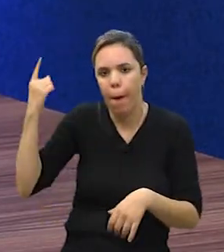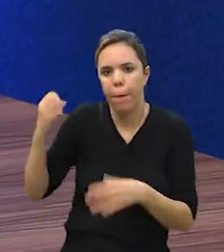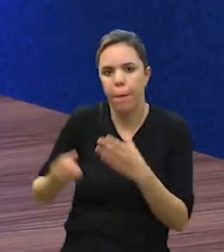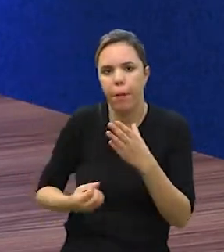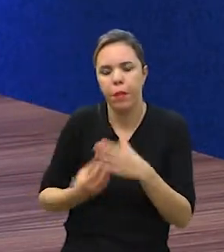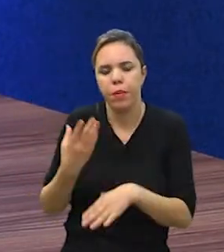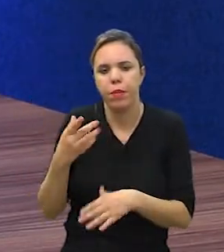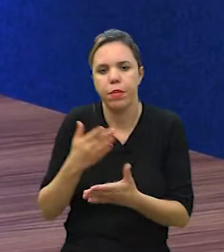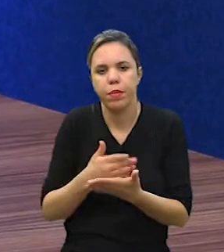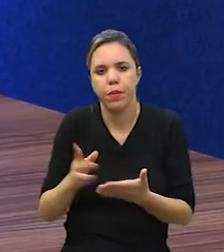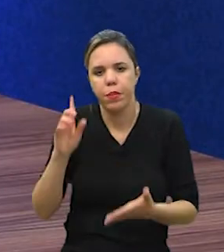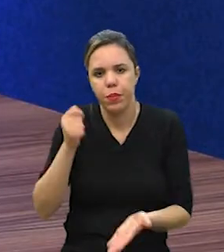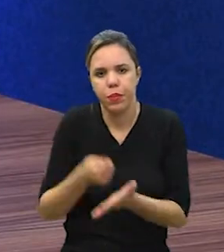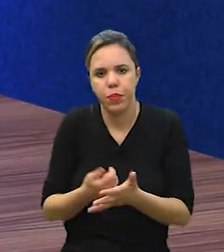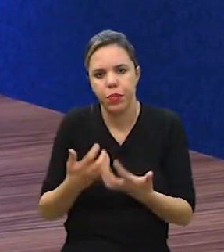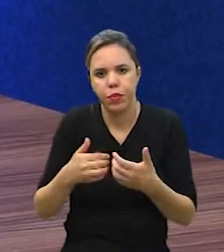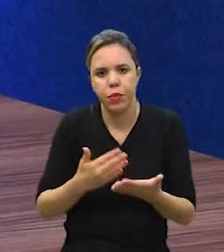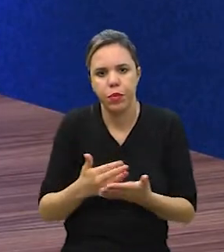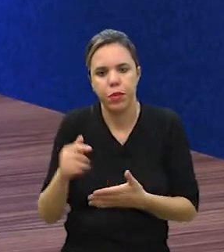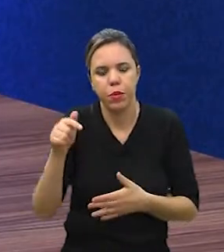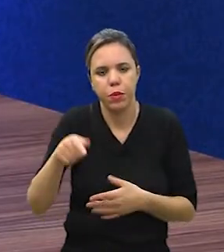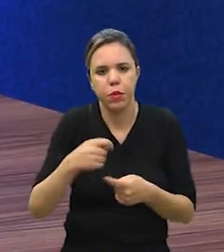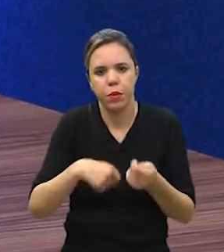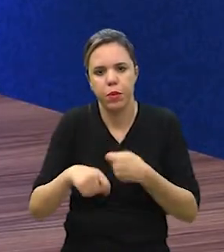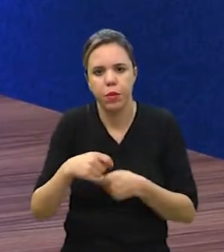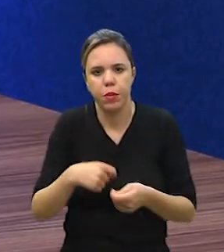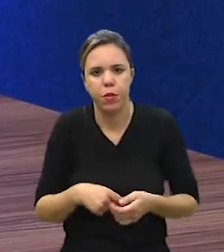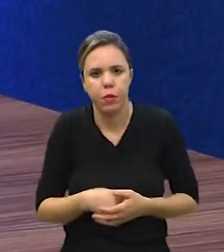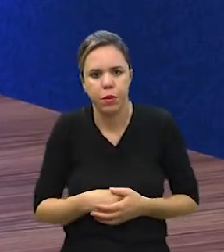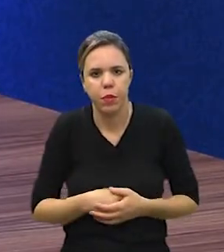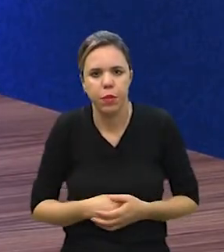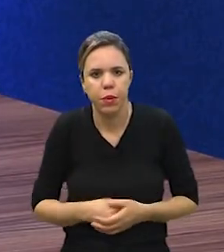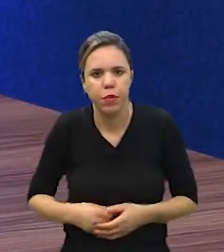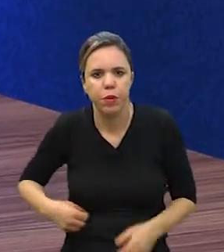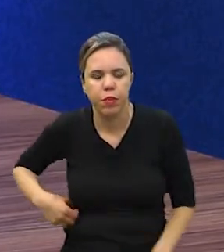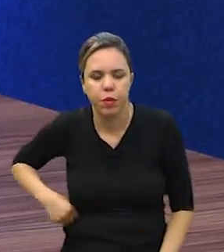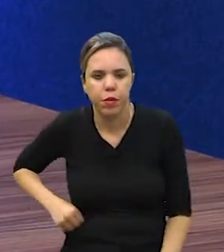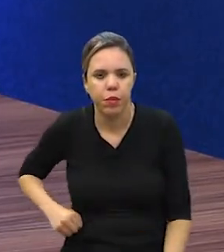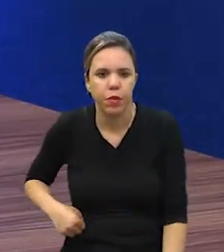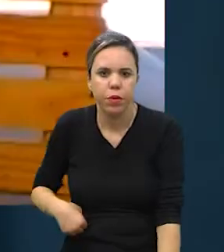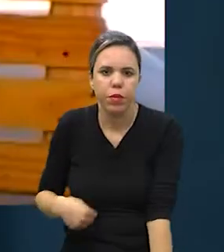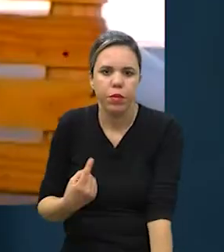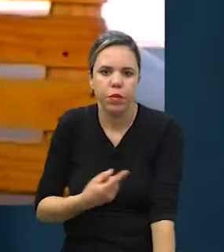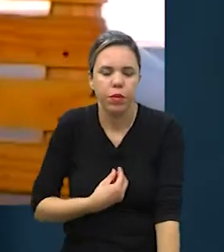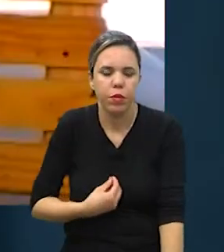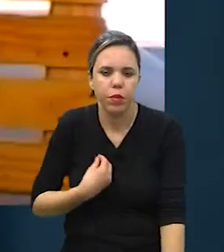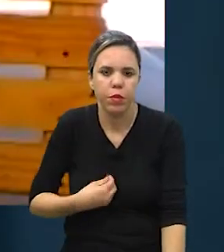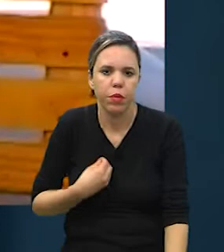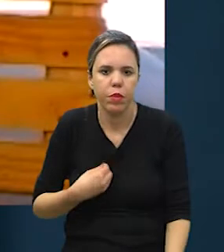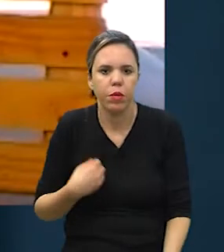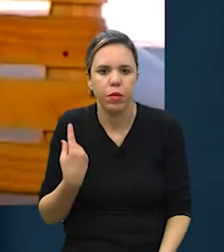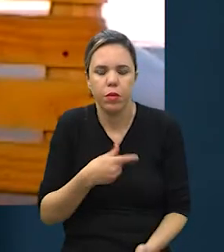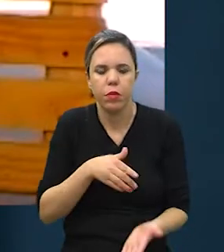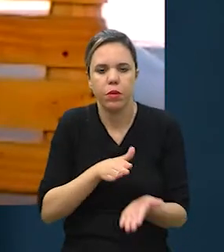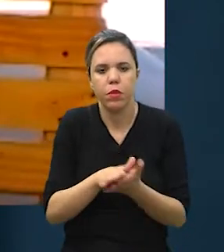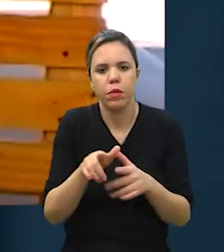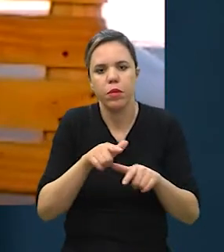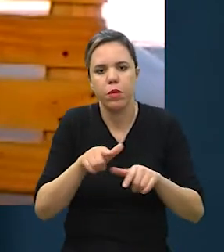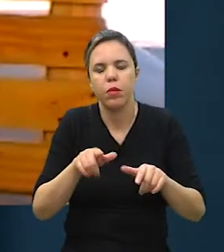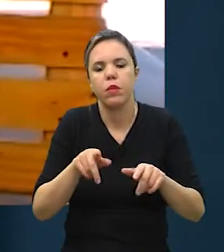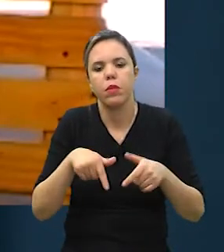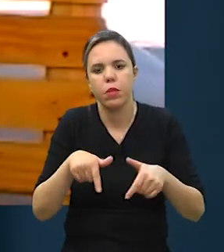pouquinho lá atrás antes de decidir. Então, olha, esse vai ser então o nosso mercado. Nós somos publicitários.